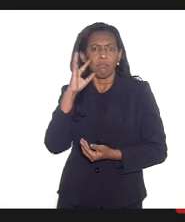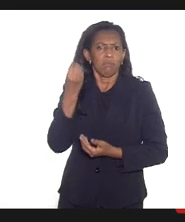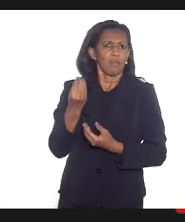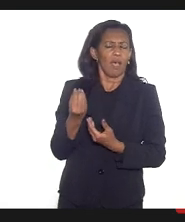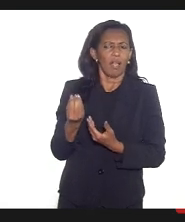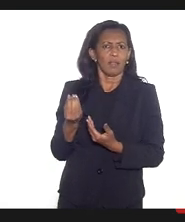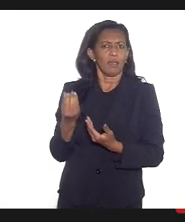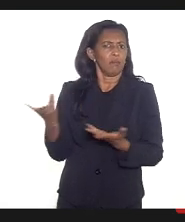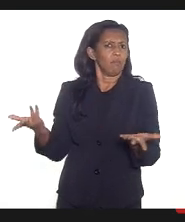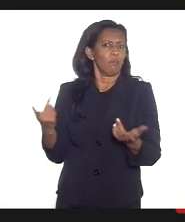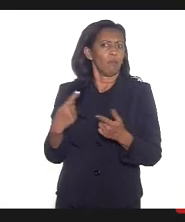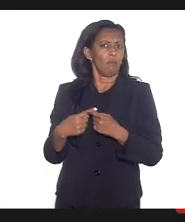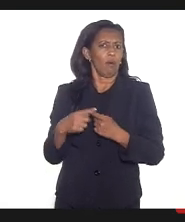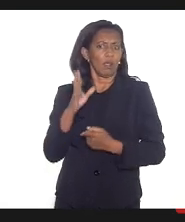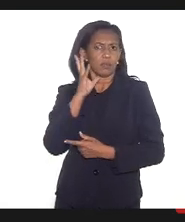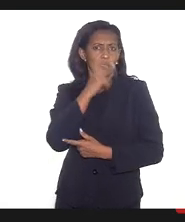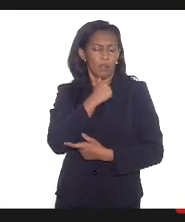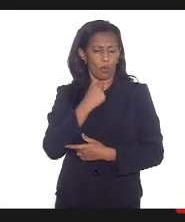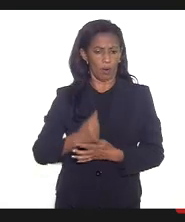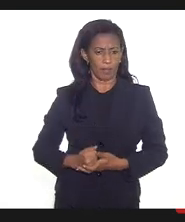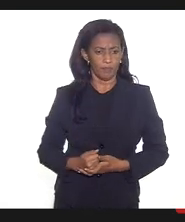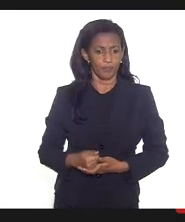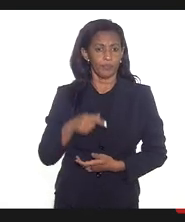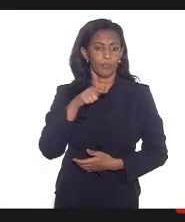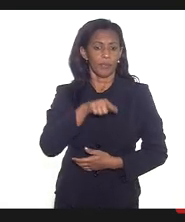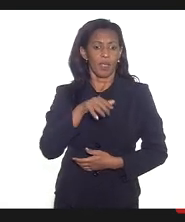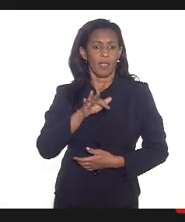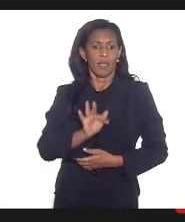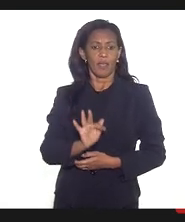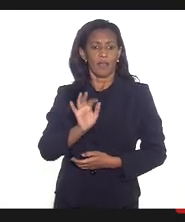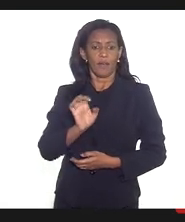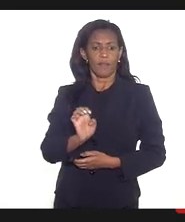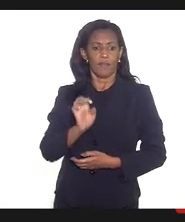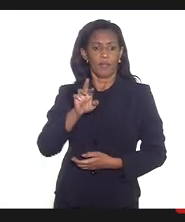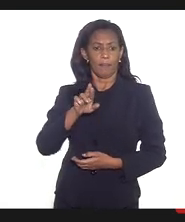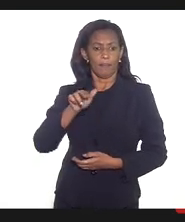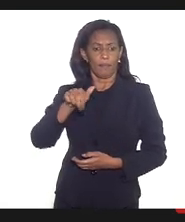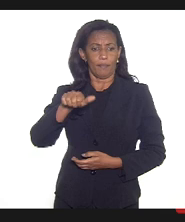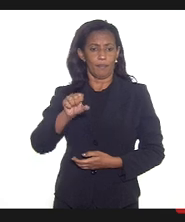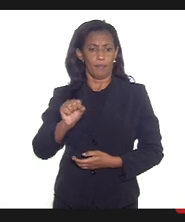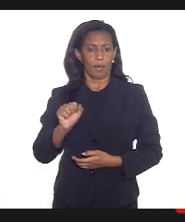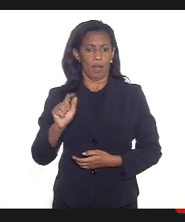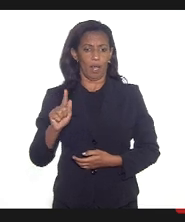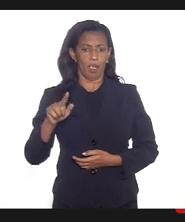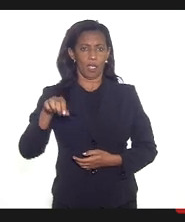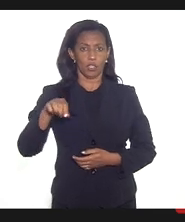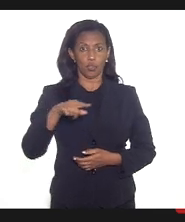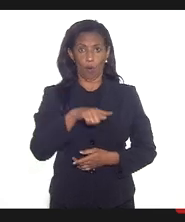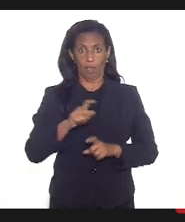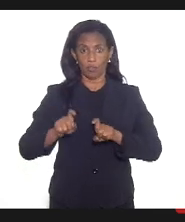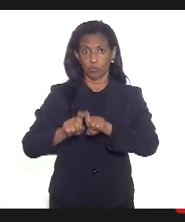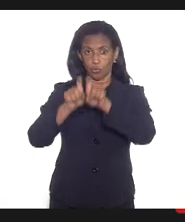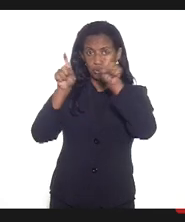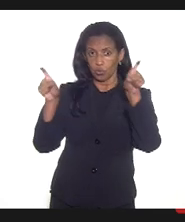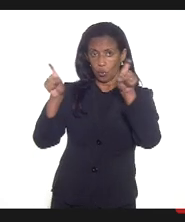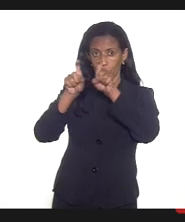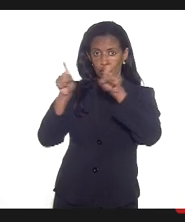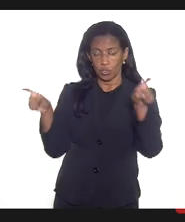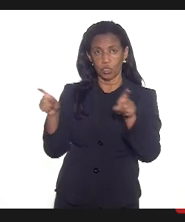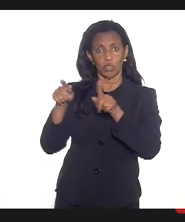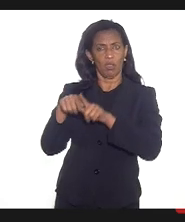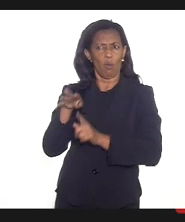recomendação. A FEBRASGO, que é a nossa Federação Brasileira das Associações de Ginecologia e Obstetrícia,